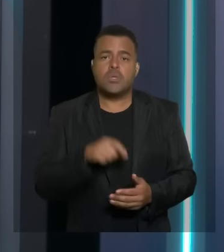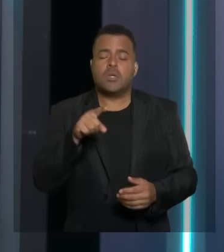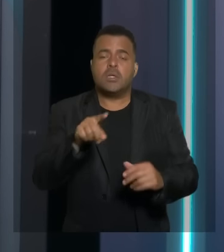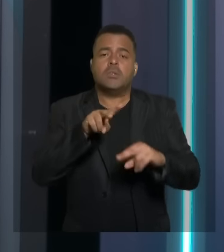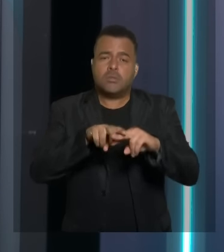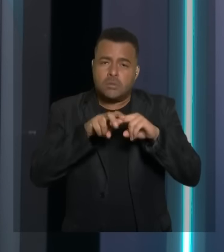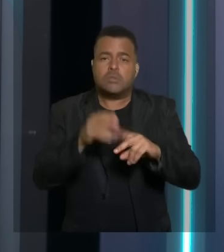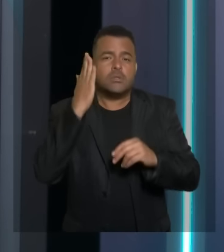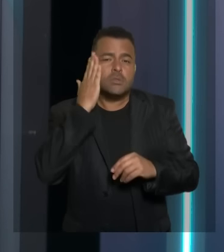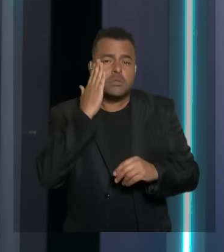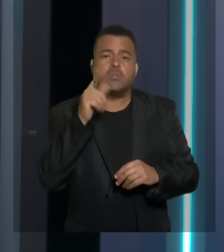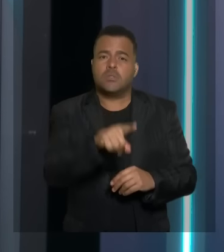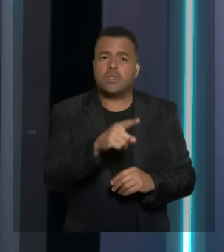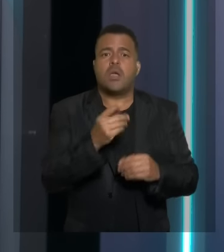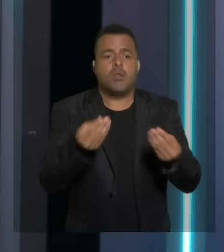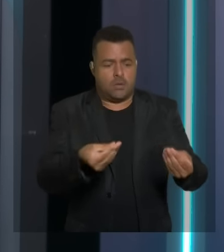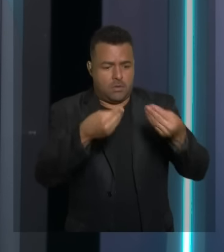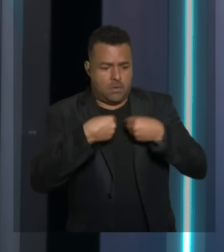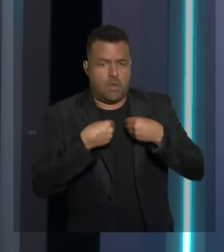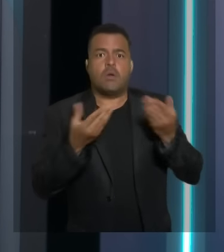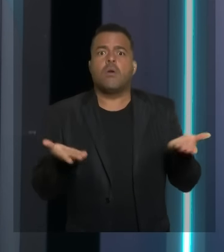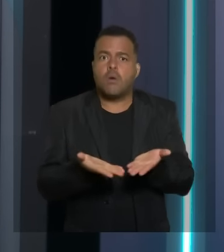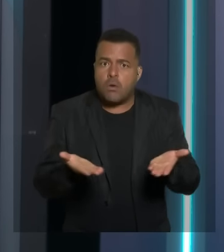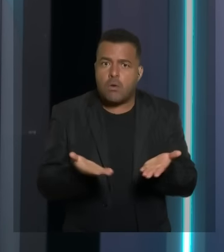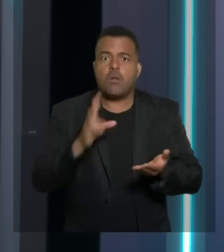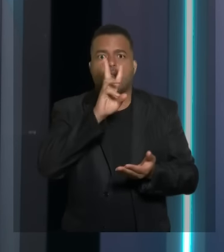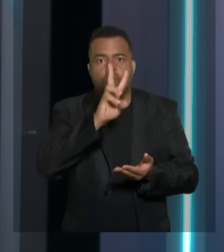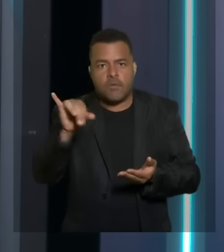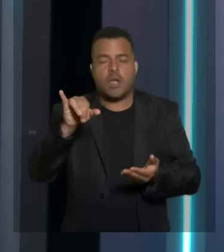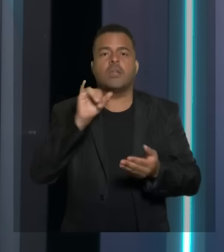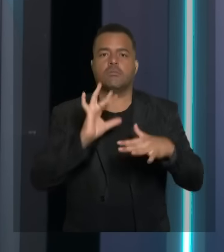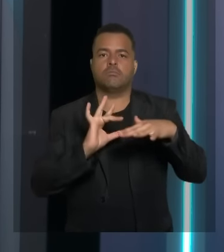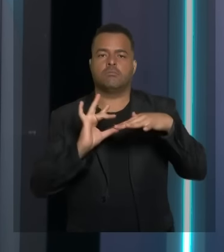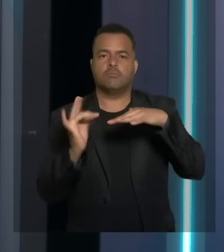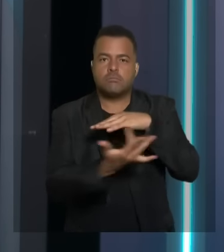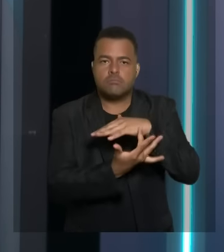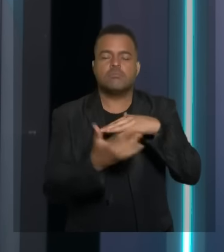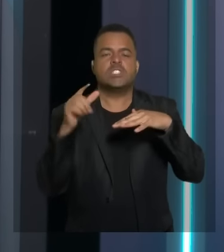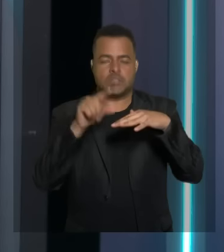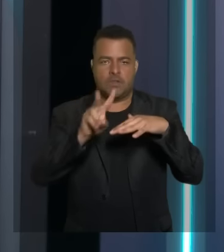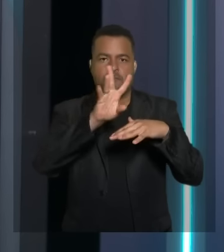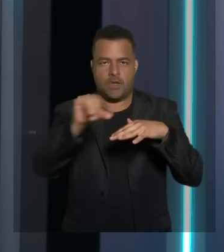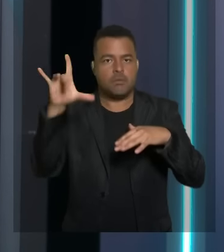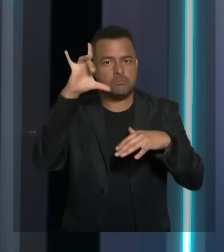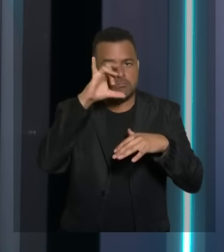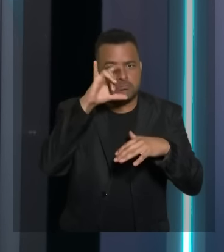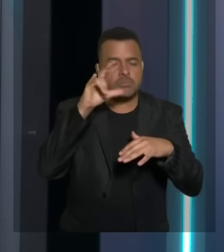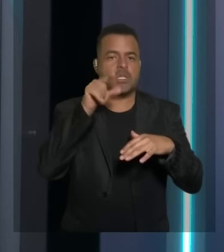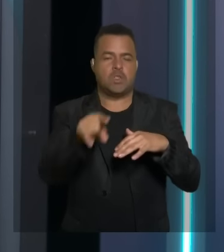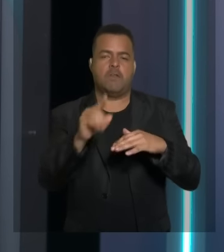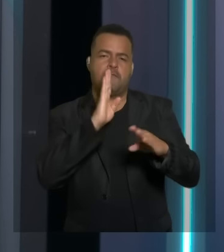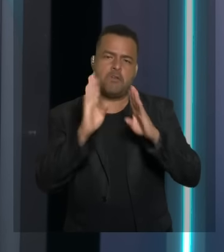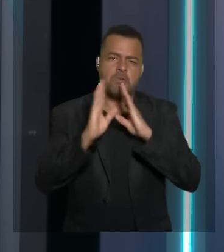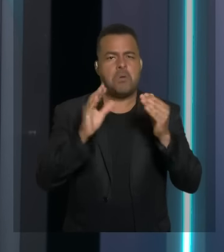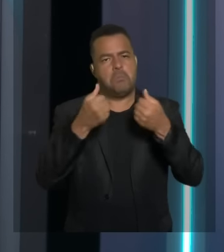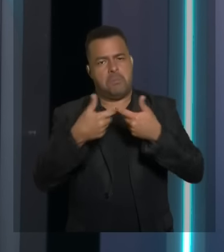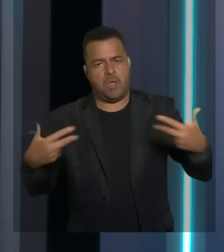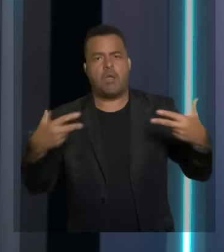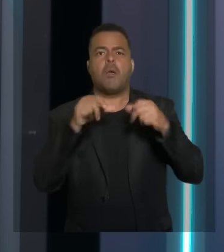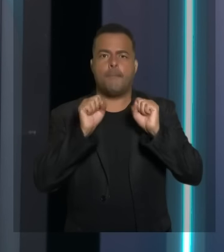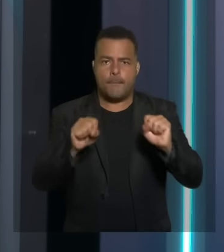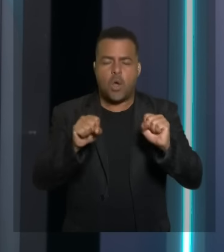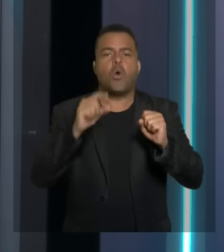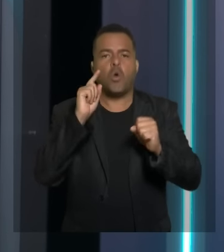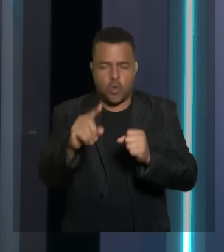recebendo agora vai subir nas minhas redes os internautas podem acompanhar a